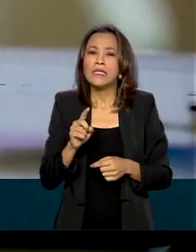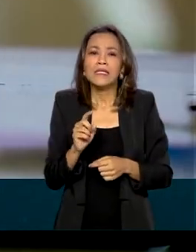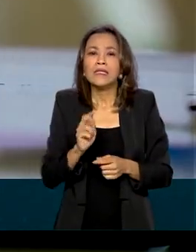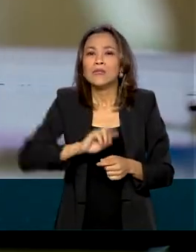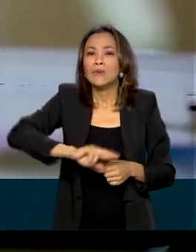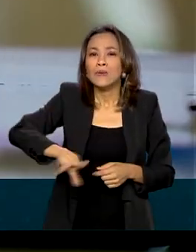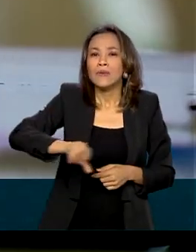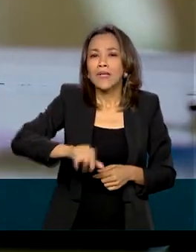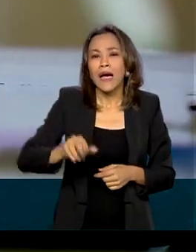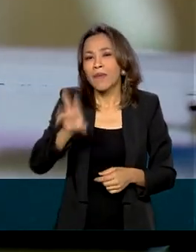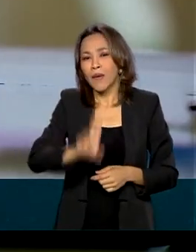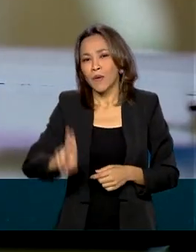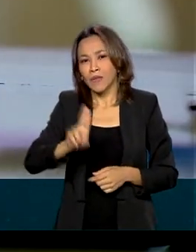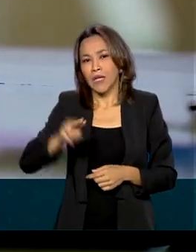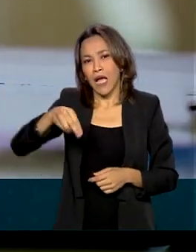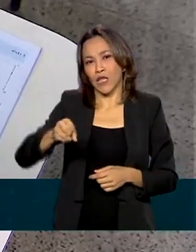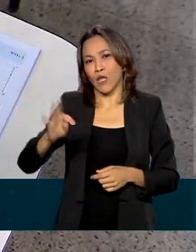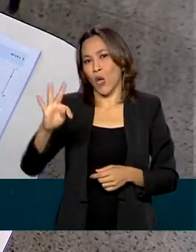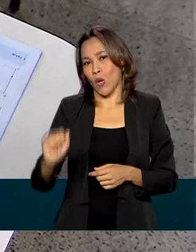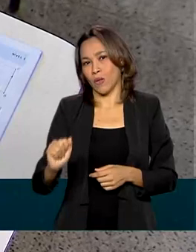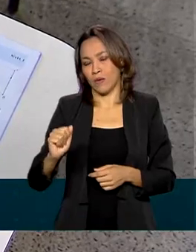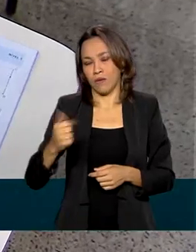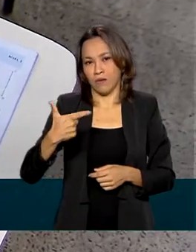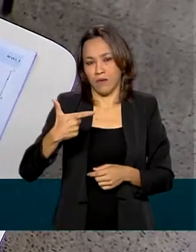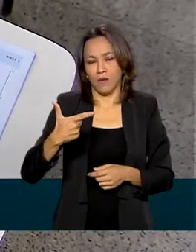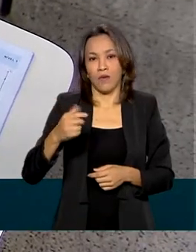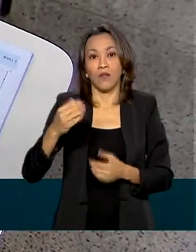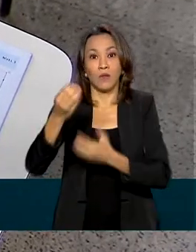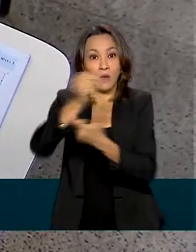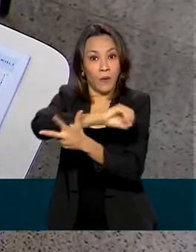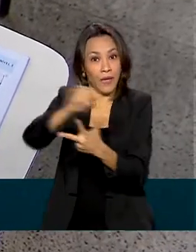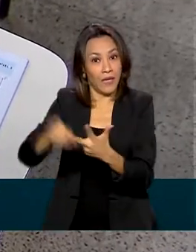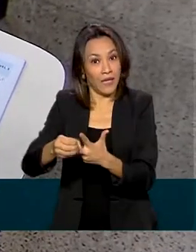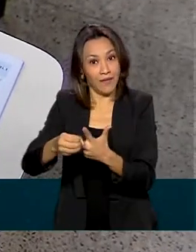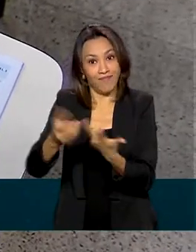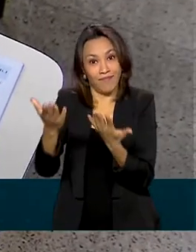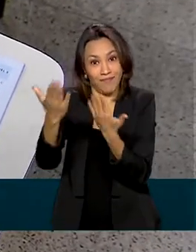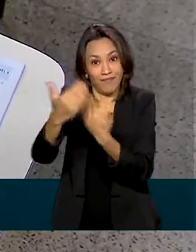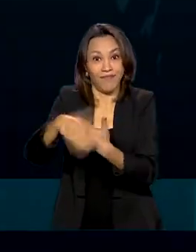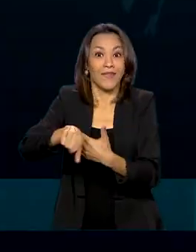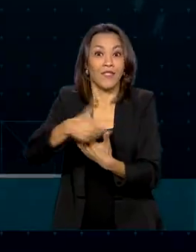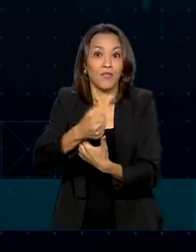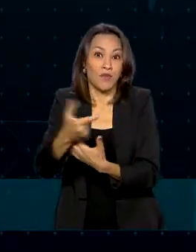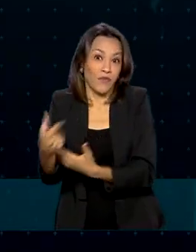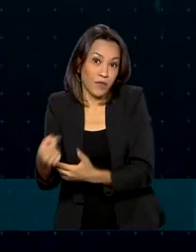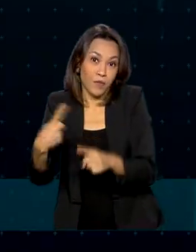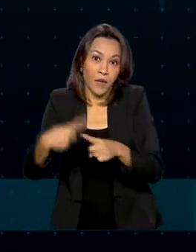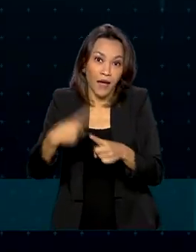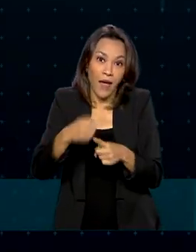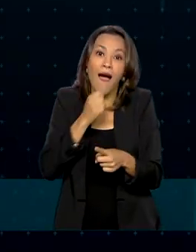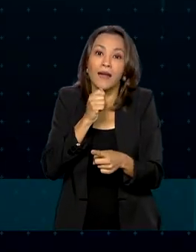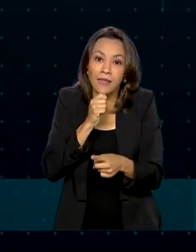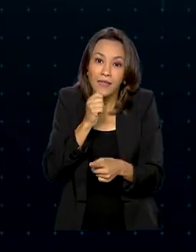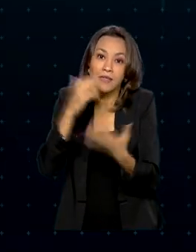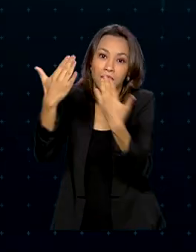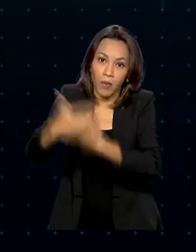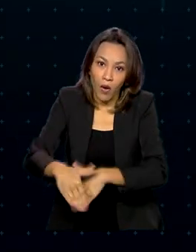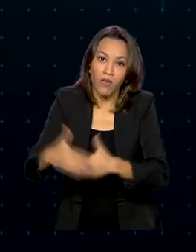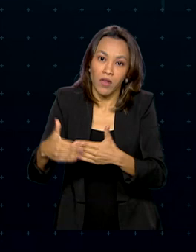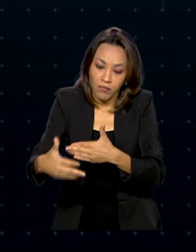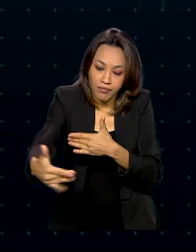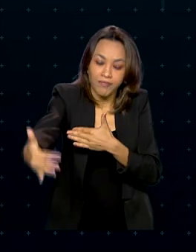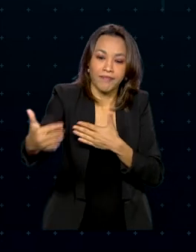usar as notas do Enem 2020, cujas provas ainda estão sendo aplicadas. O FIES financia parte da